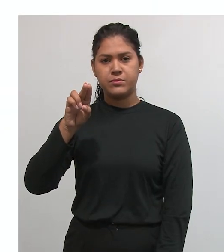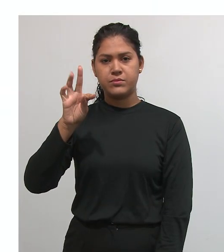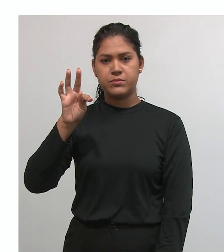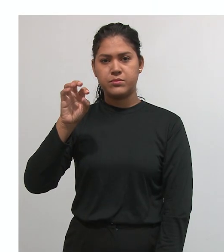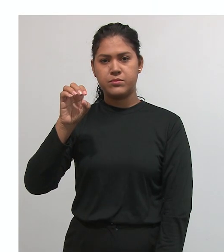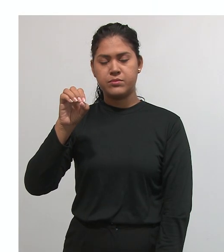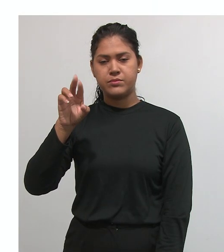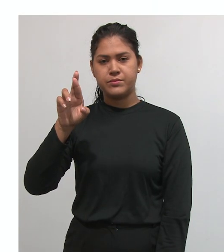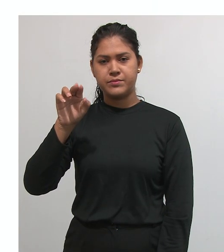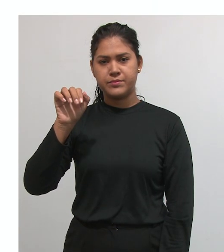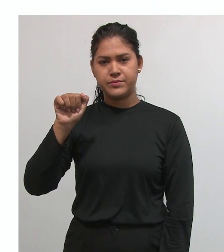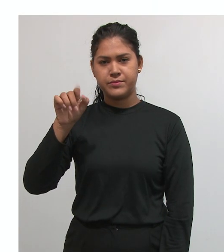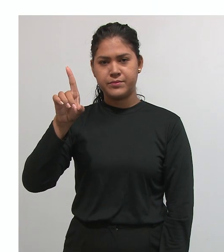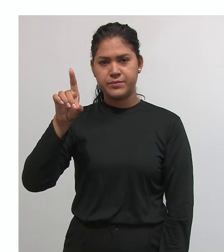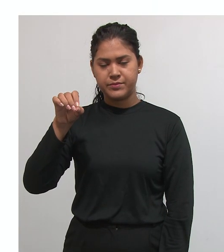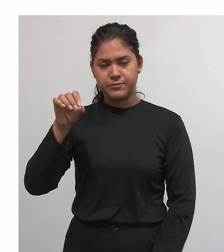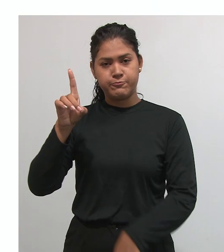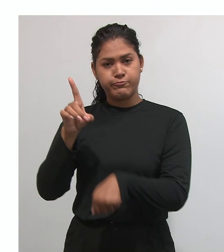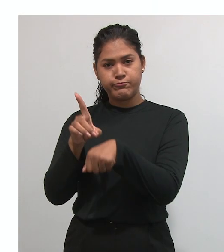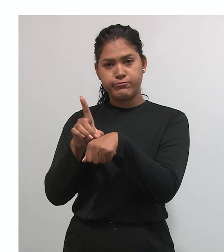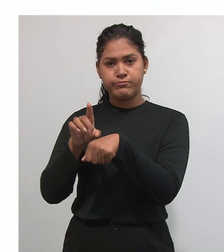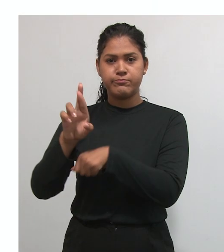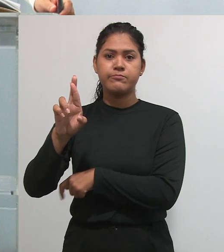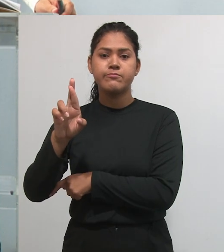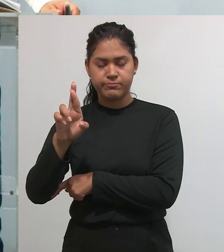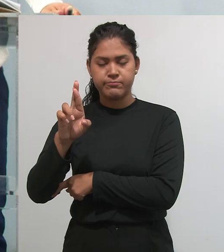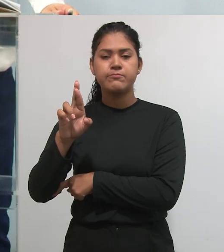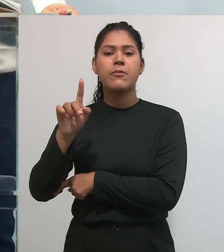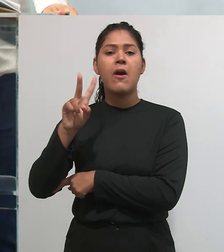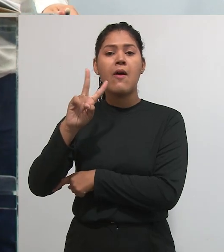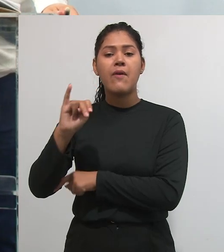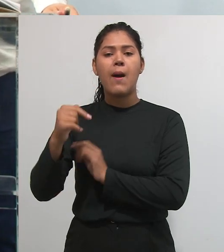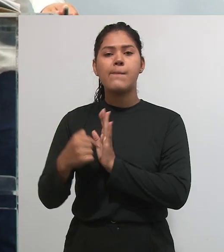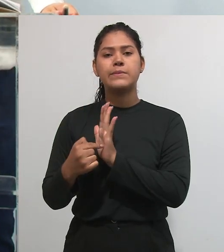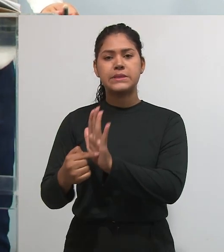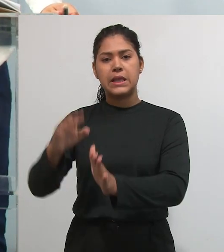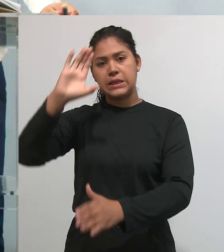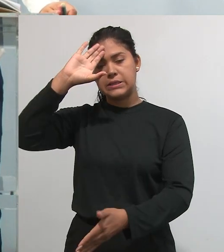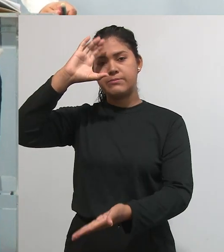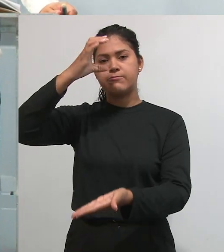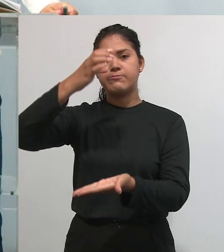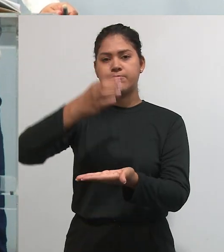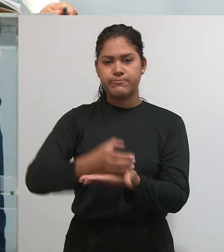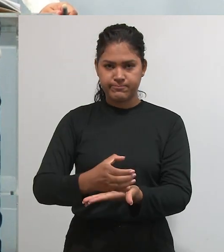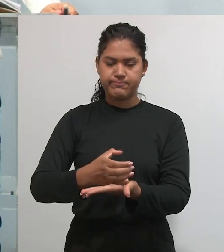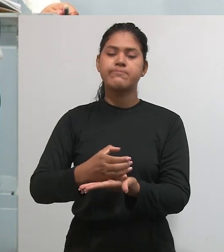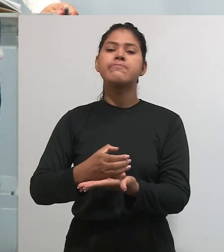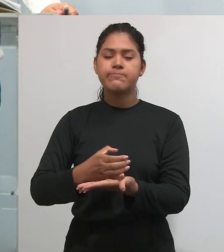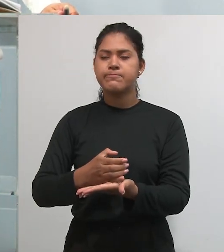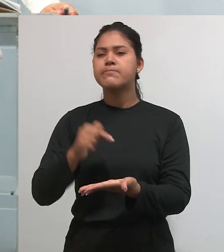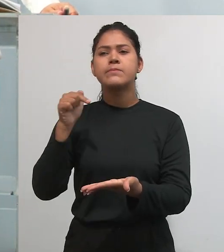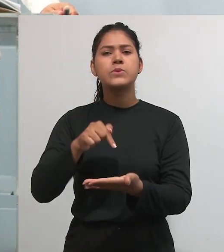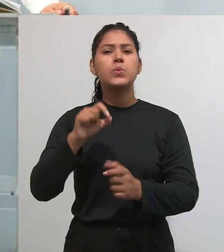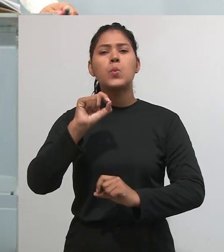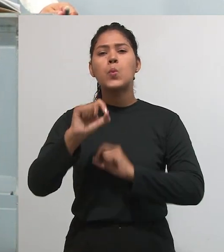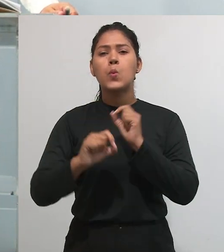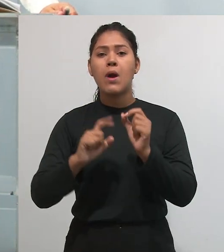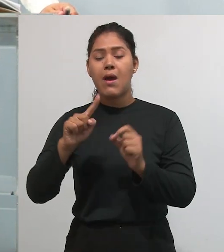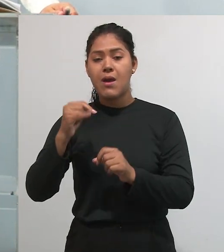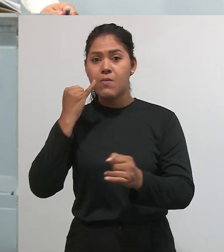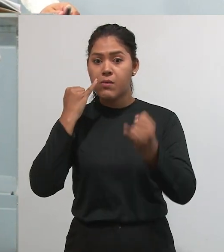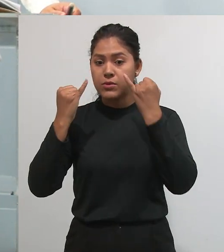né? A pessoa que faz doutorado, ela vai apresentar uma tese. Na tese, eu tenho que ter algo